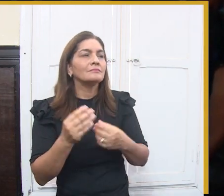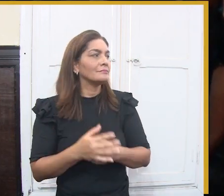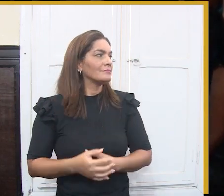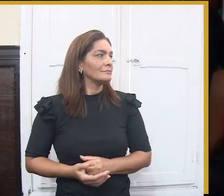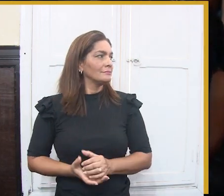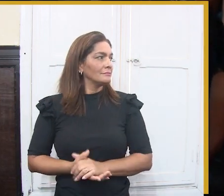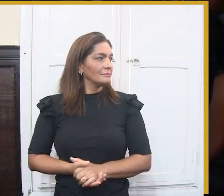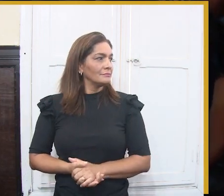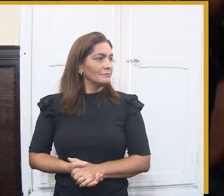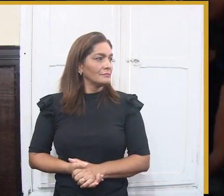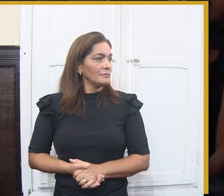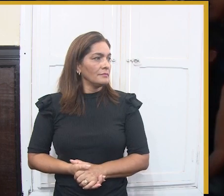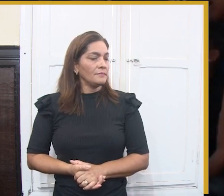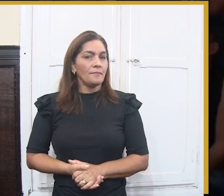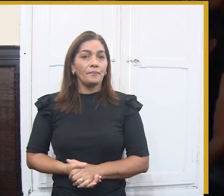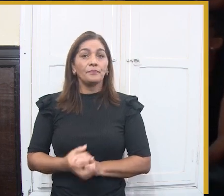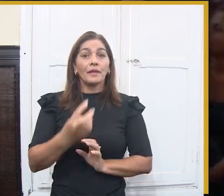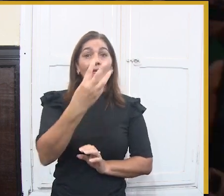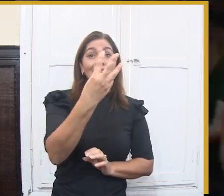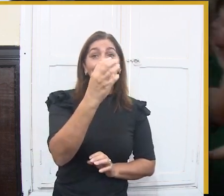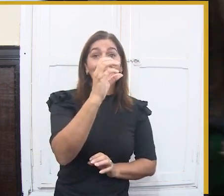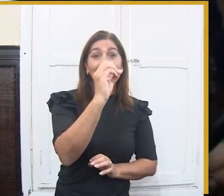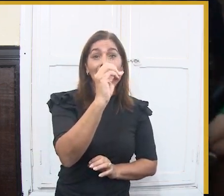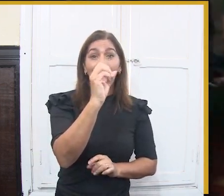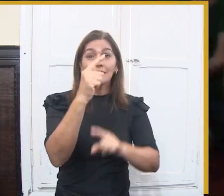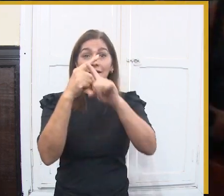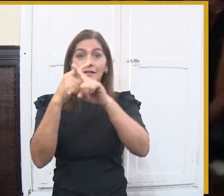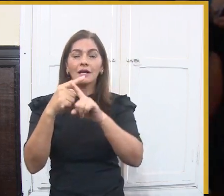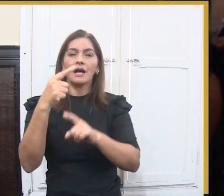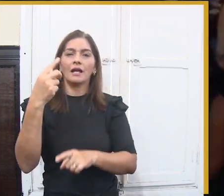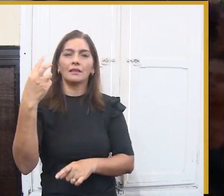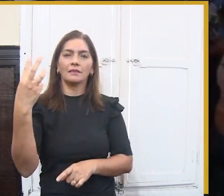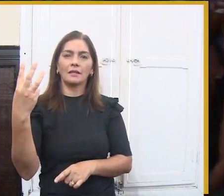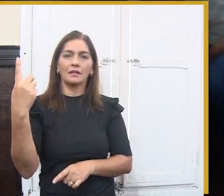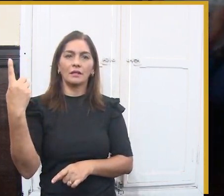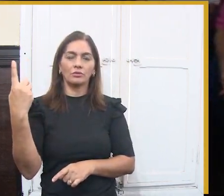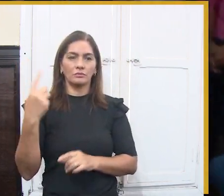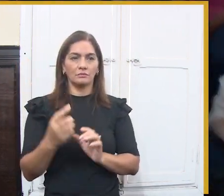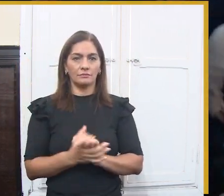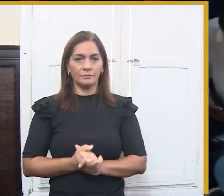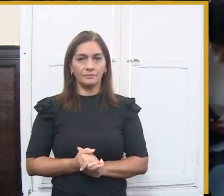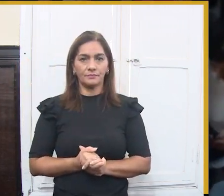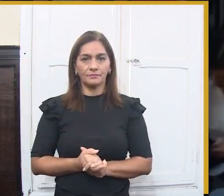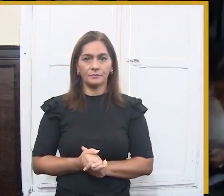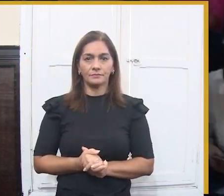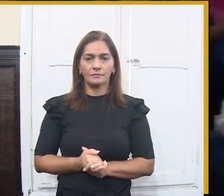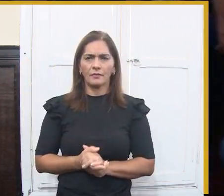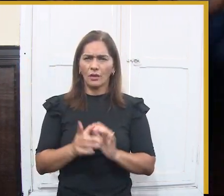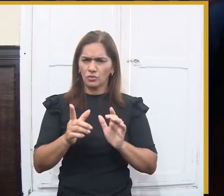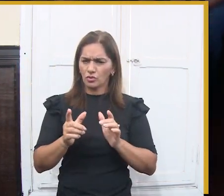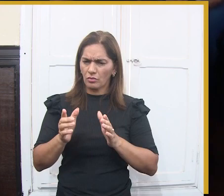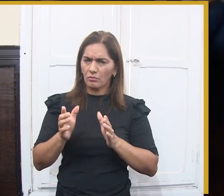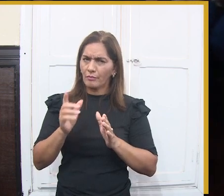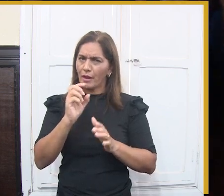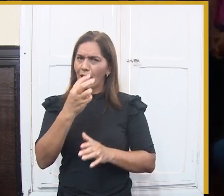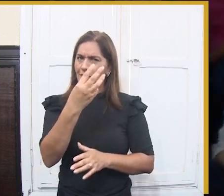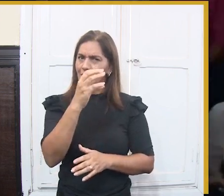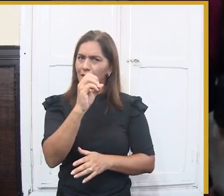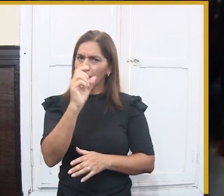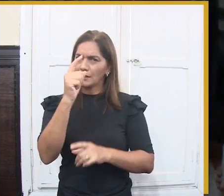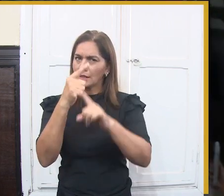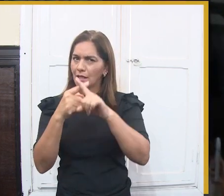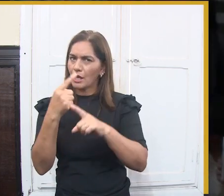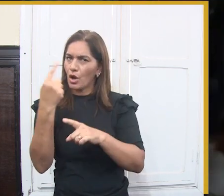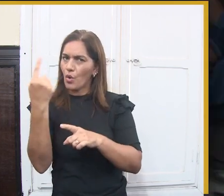quadrilhodrom considerável, acho que ficou 30 por 11, foi 30 por... não estou conseguindo enxergar aqui não.